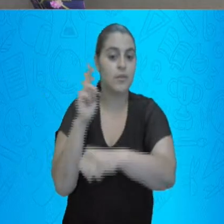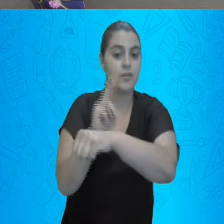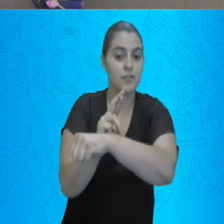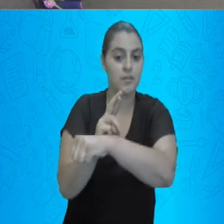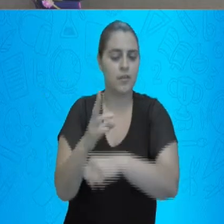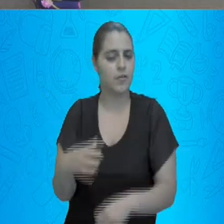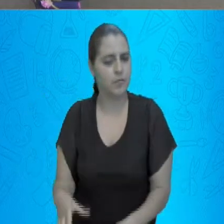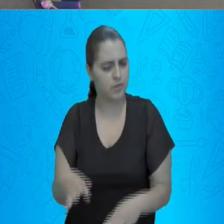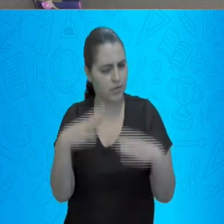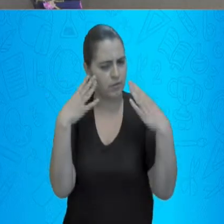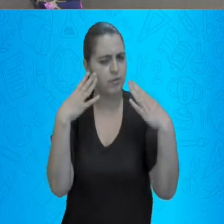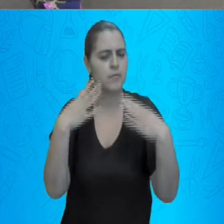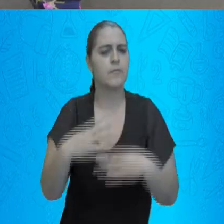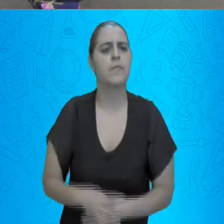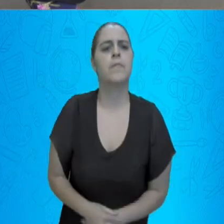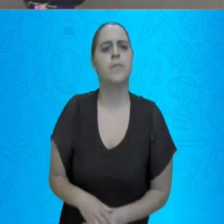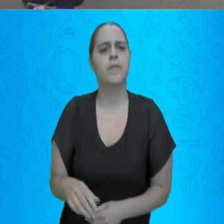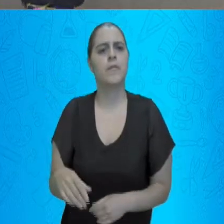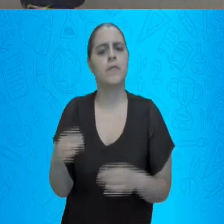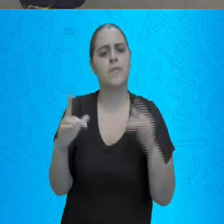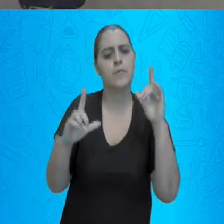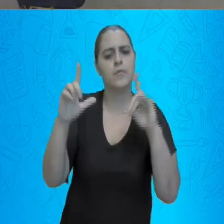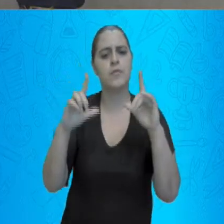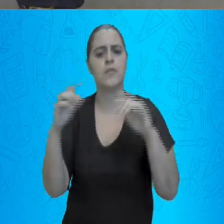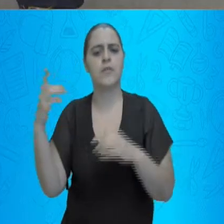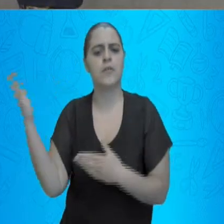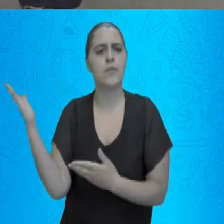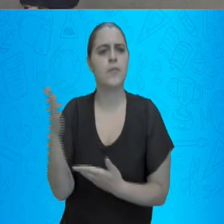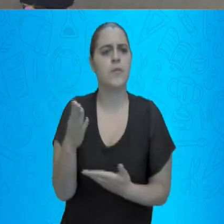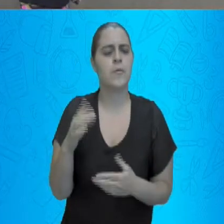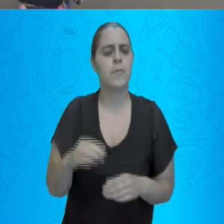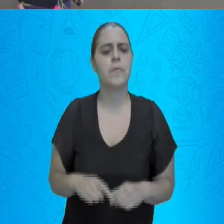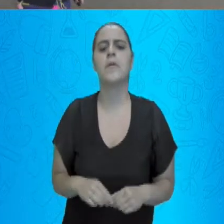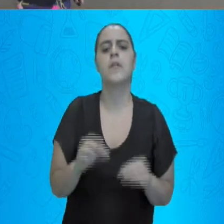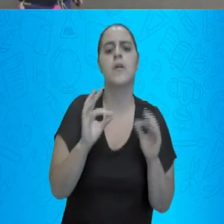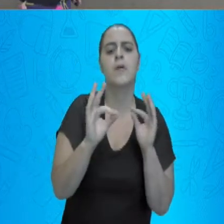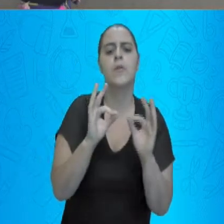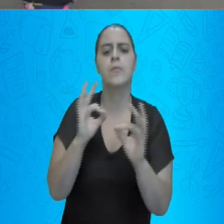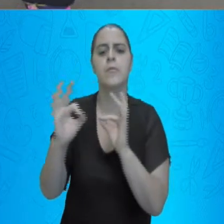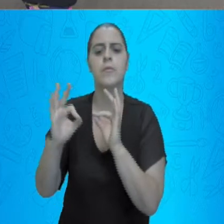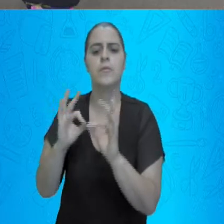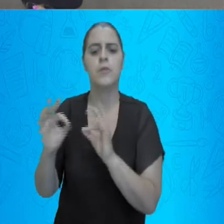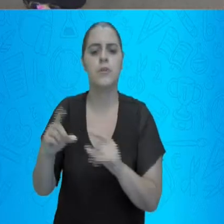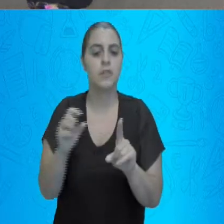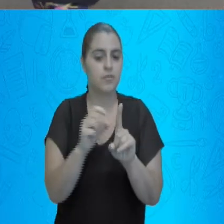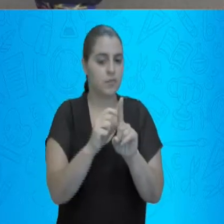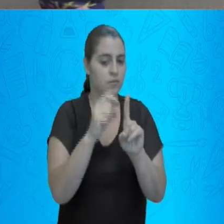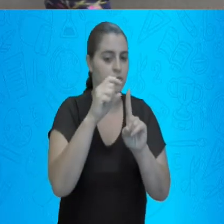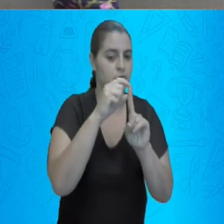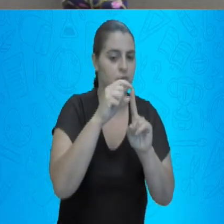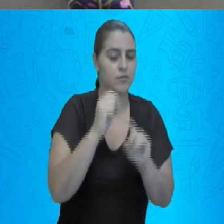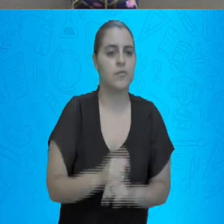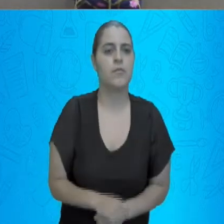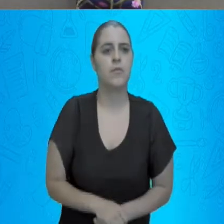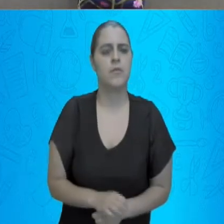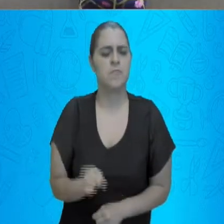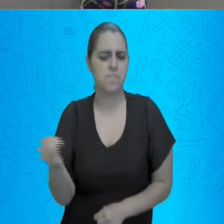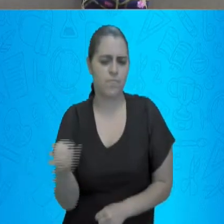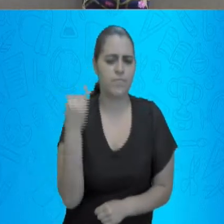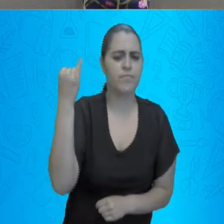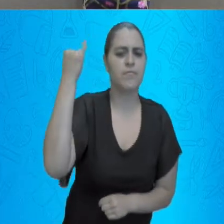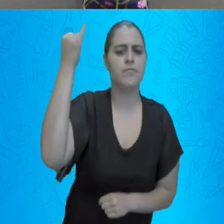atenção no slide. Iniciamos a adição pela ordem das unidades. Isso é